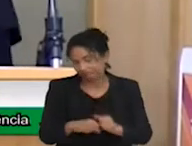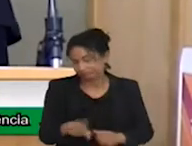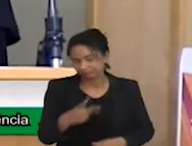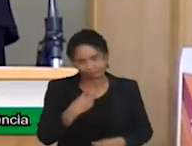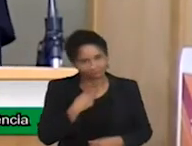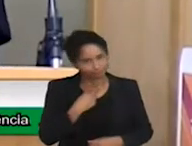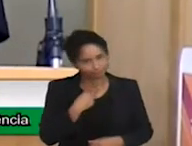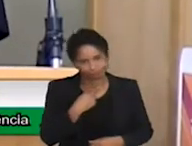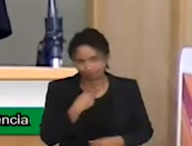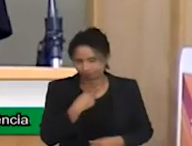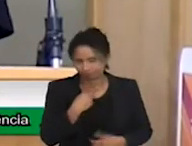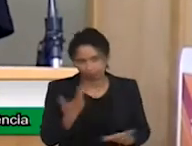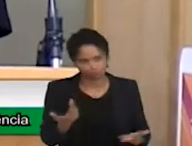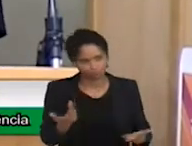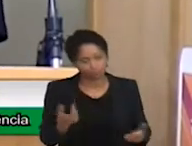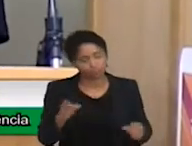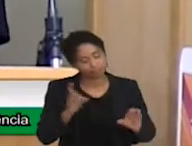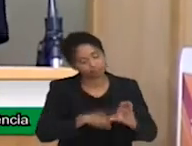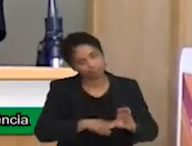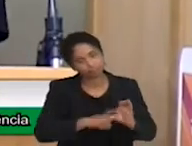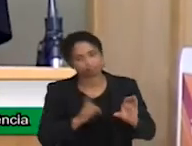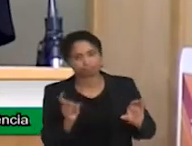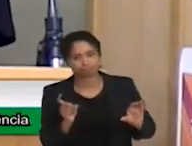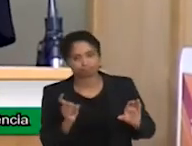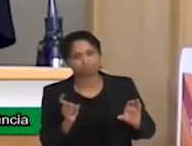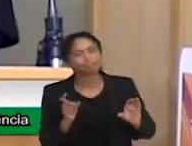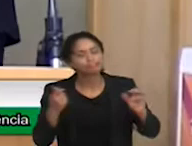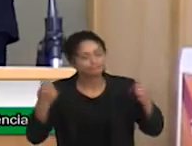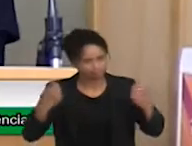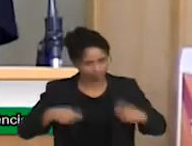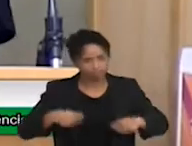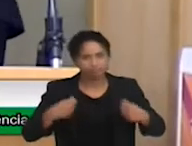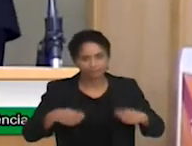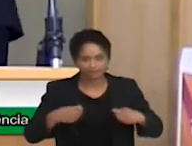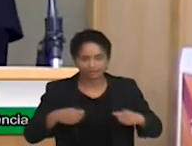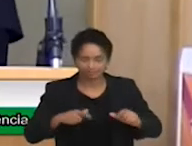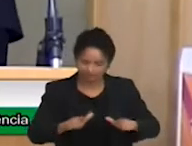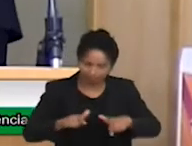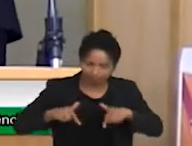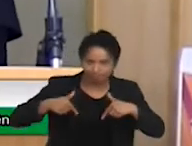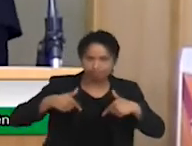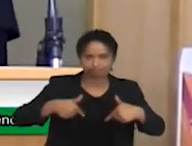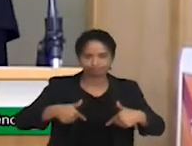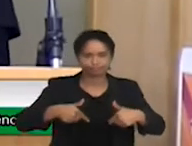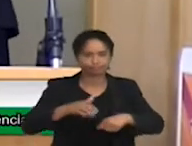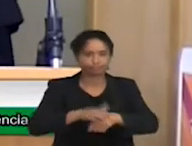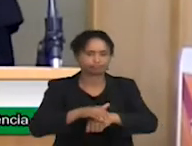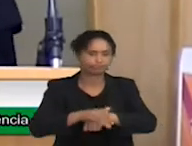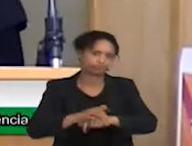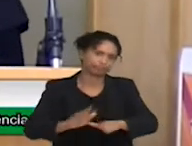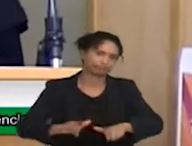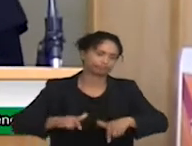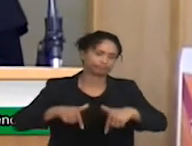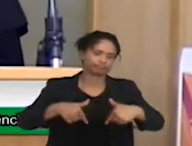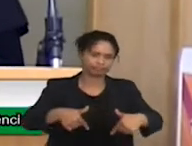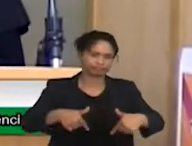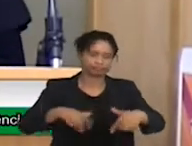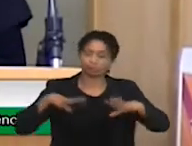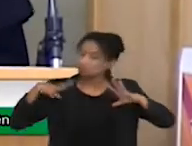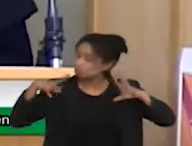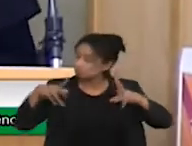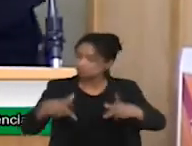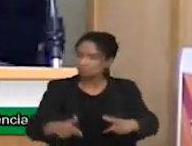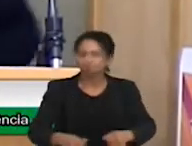de indivíduos mais ou menos aptos a cuidar do nosso filho. Todo mundo tem que poder cuidar do nosso filho.